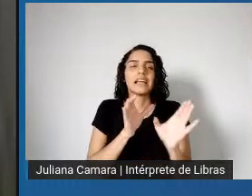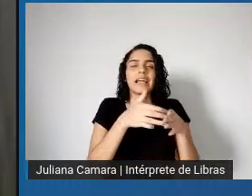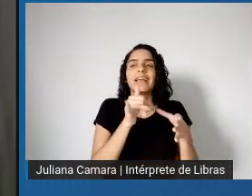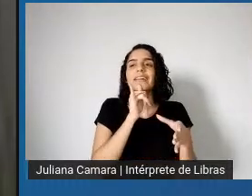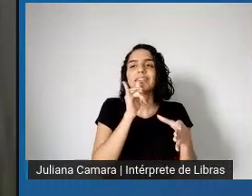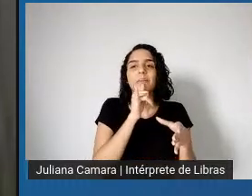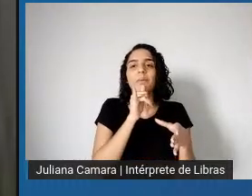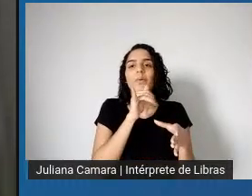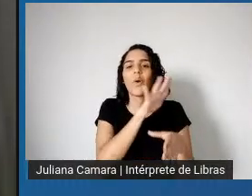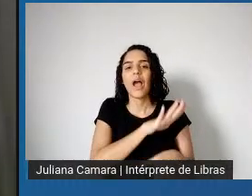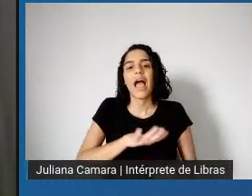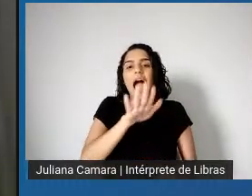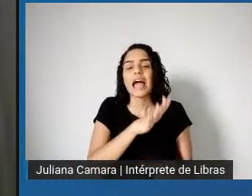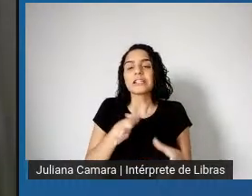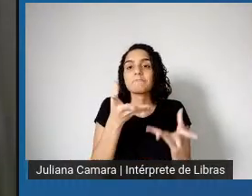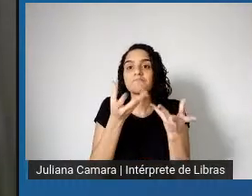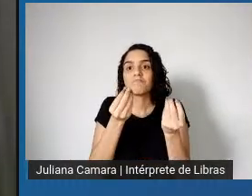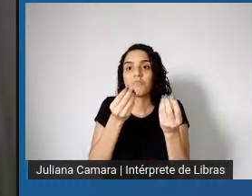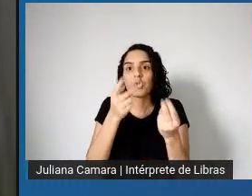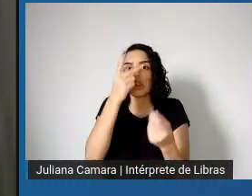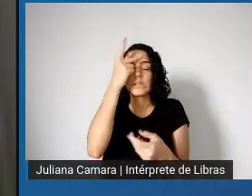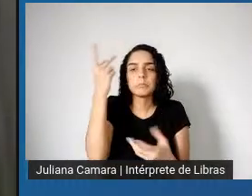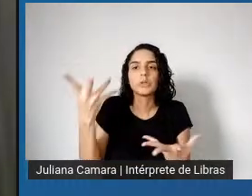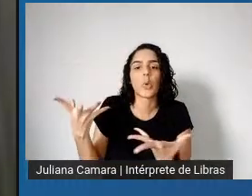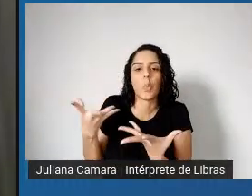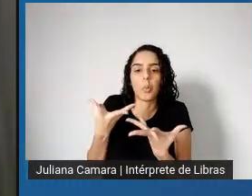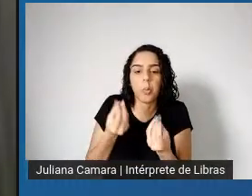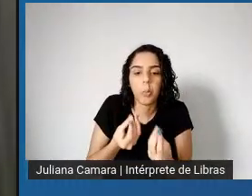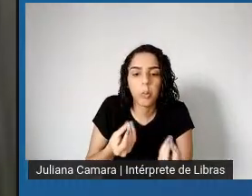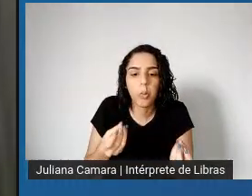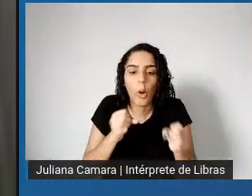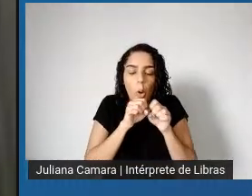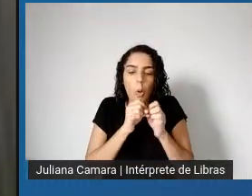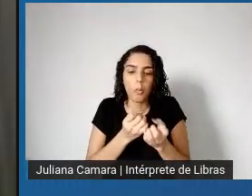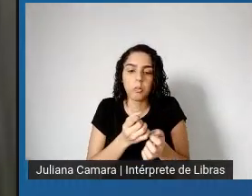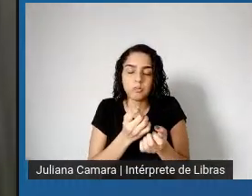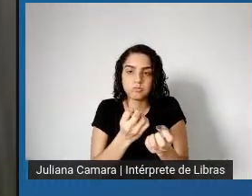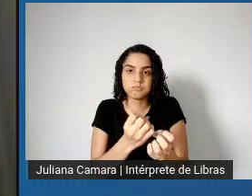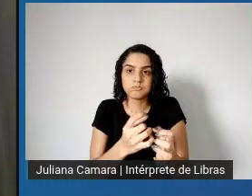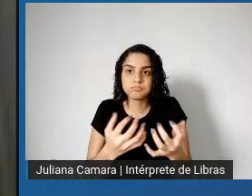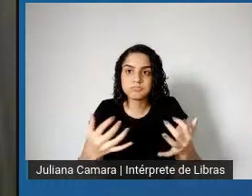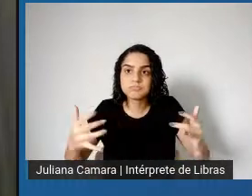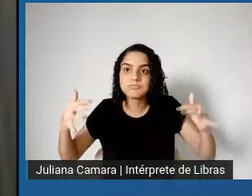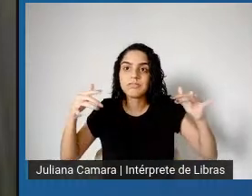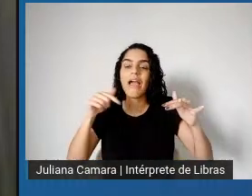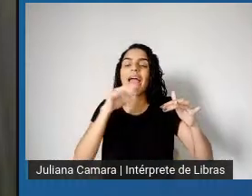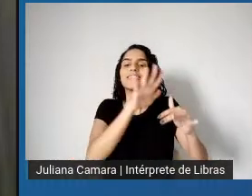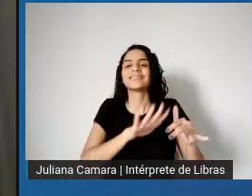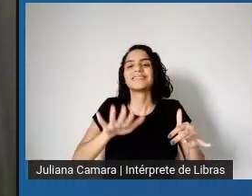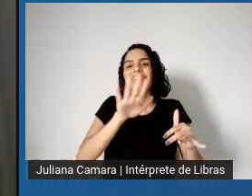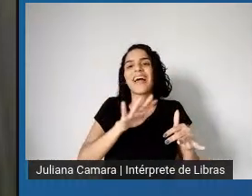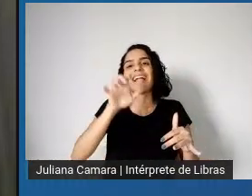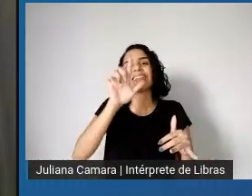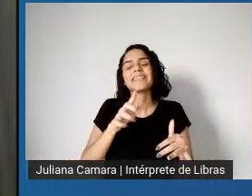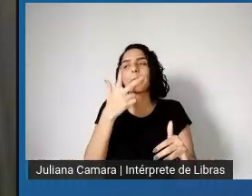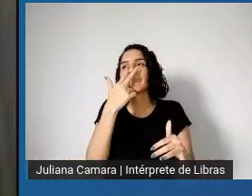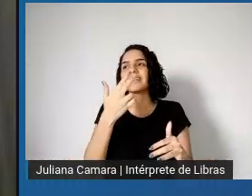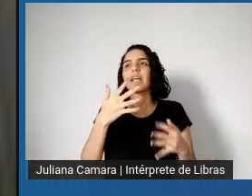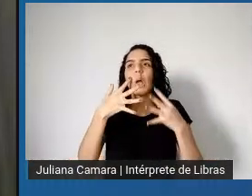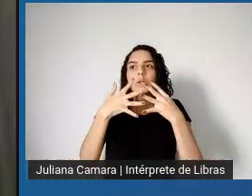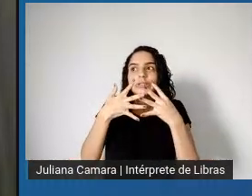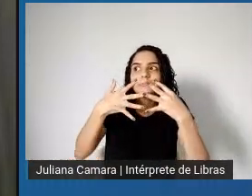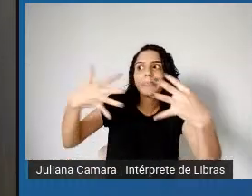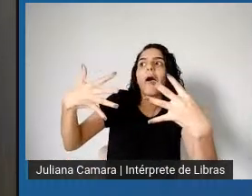extremamente povoadas, né, e muito mais, né, e elas são muito mais expostas à